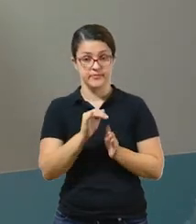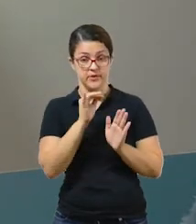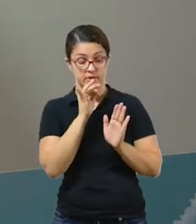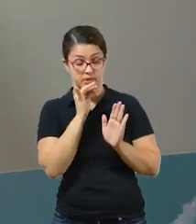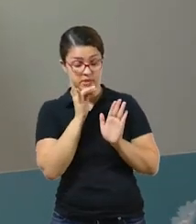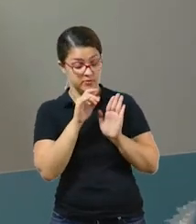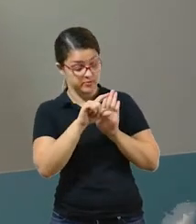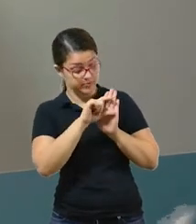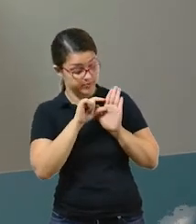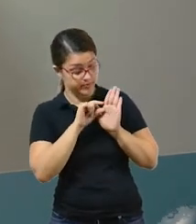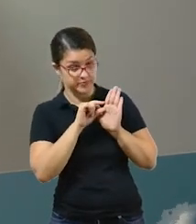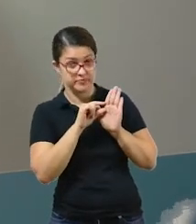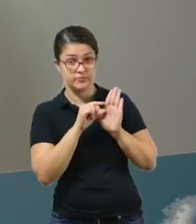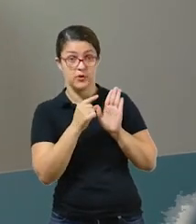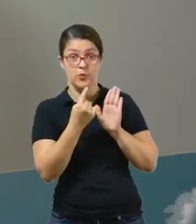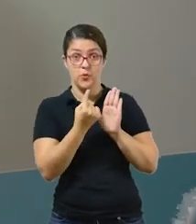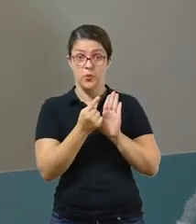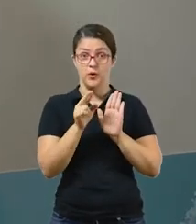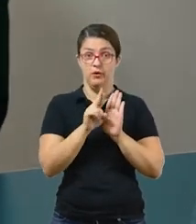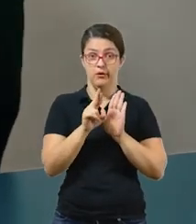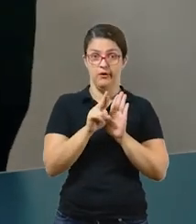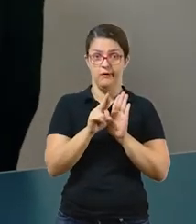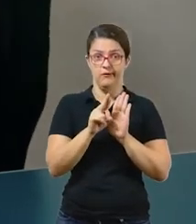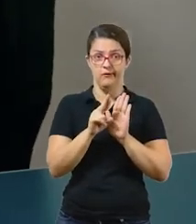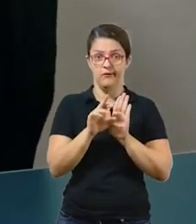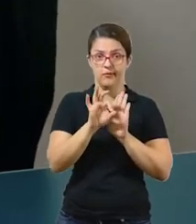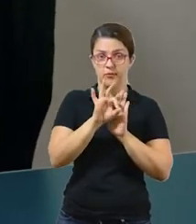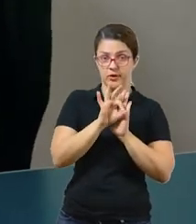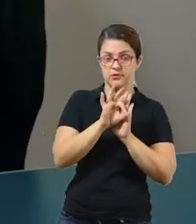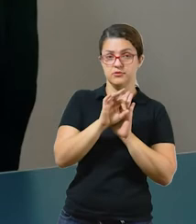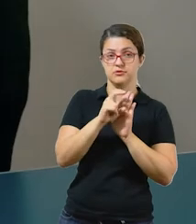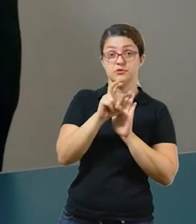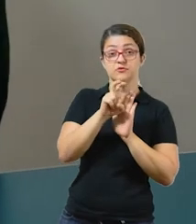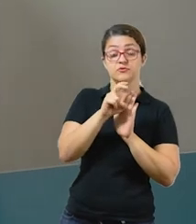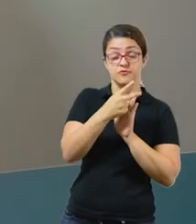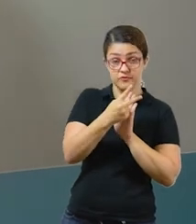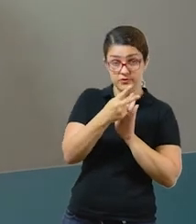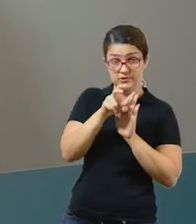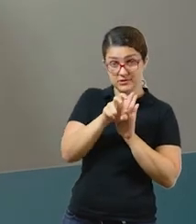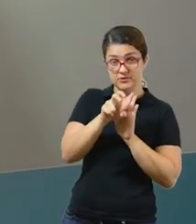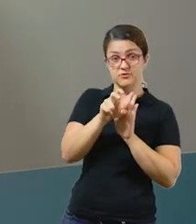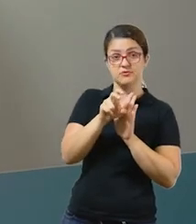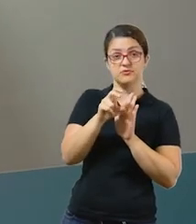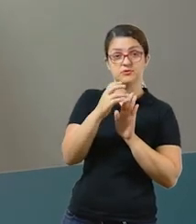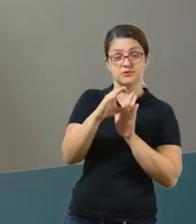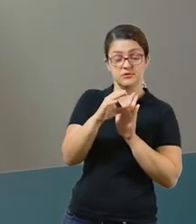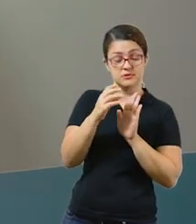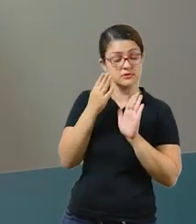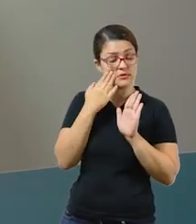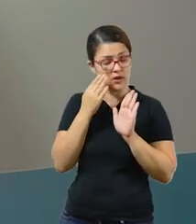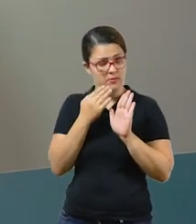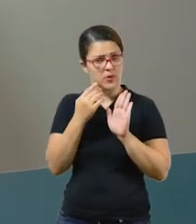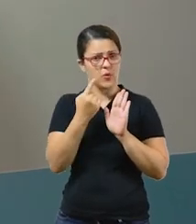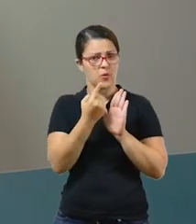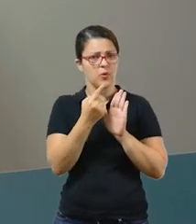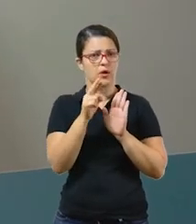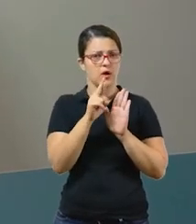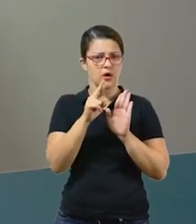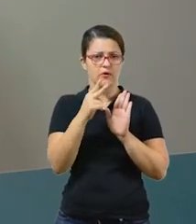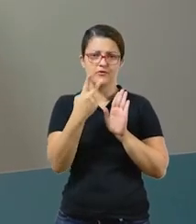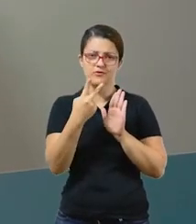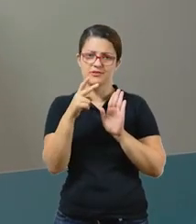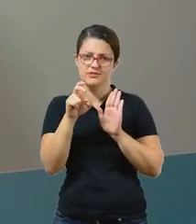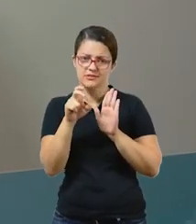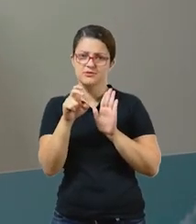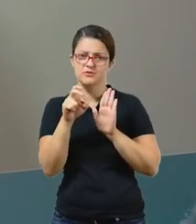uma moeda de 1 real e uma moeda de 25 centavos. Você sabe que é 1 real e 25, mas como